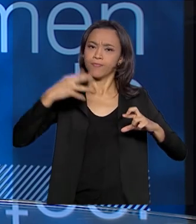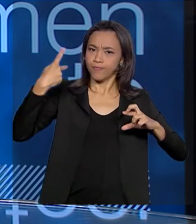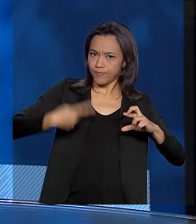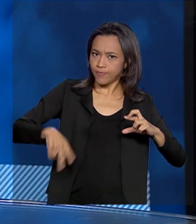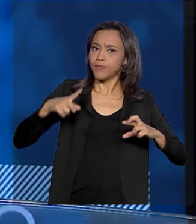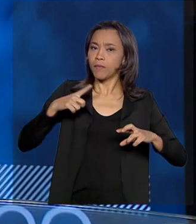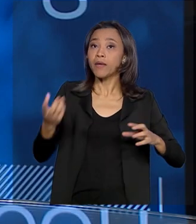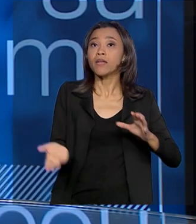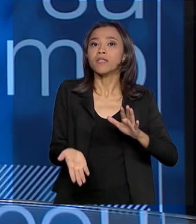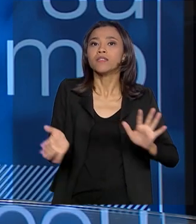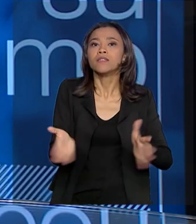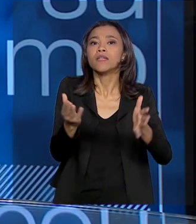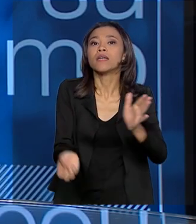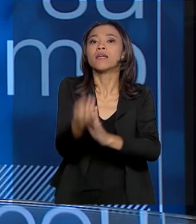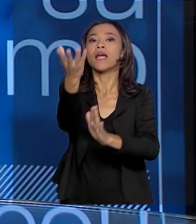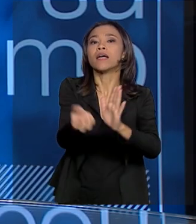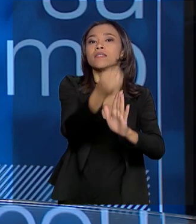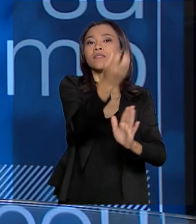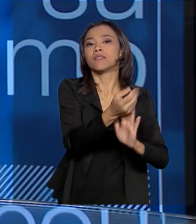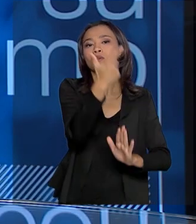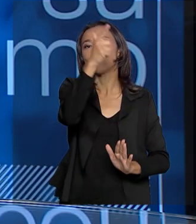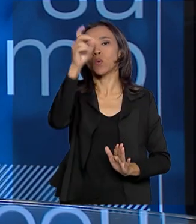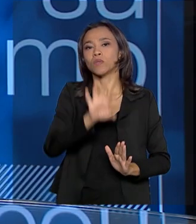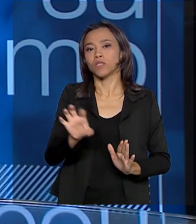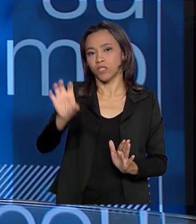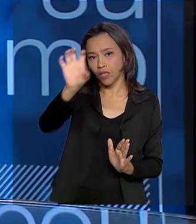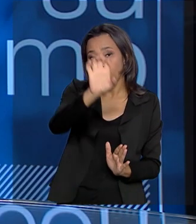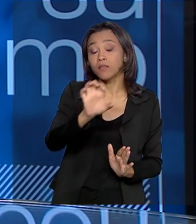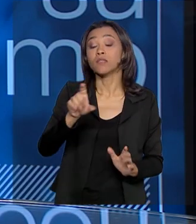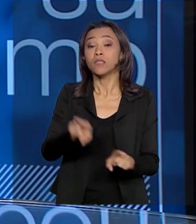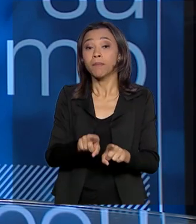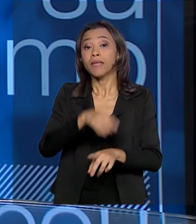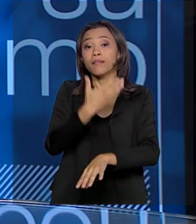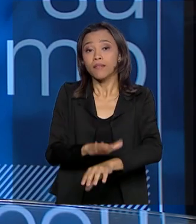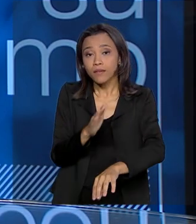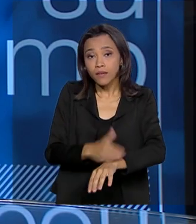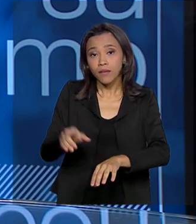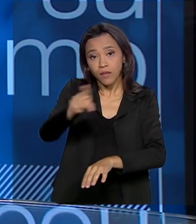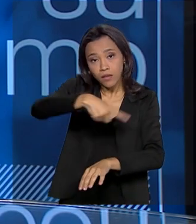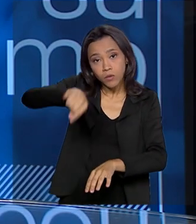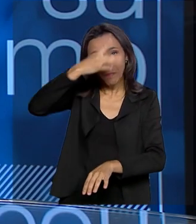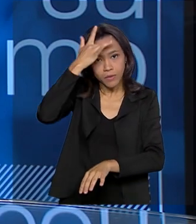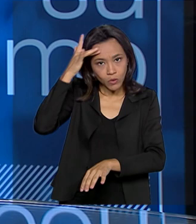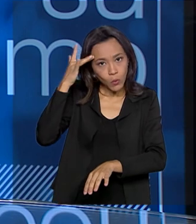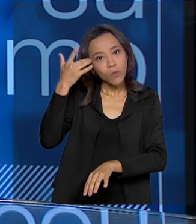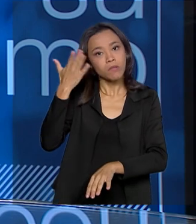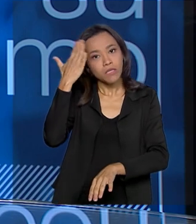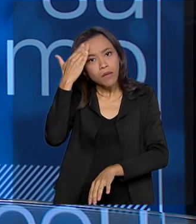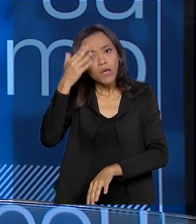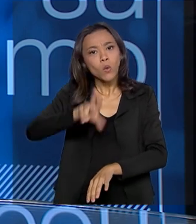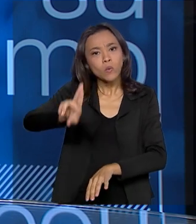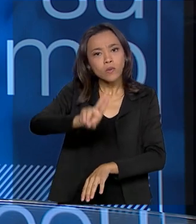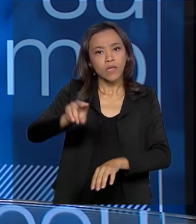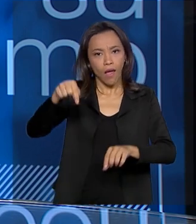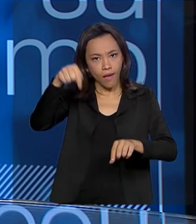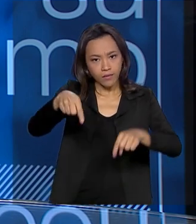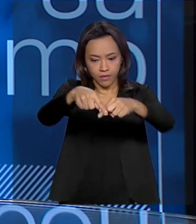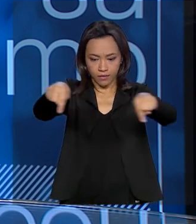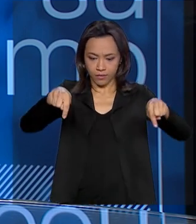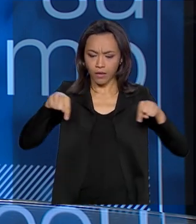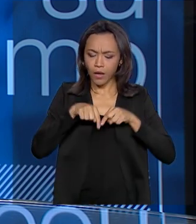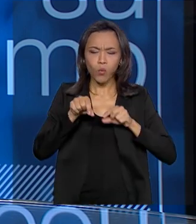outros estados, trabalhando também com capacitação dos servidores para operar essas salas. E são salas que produzem